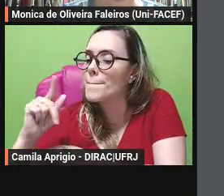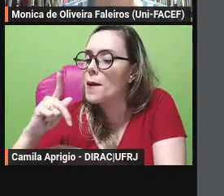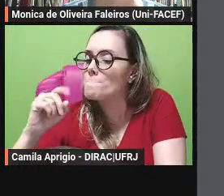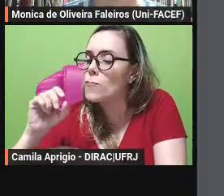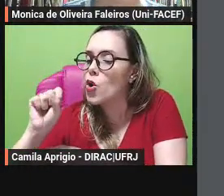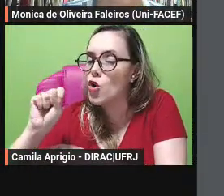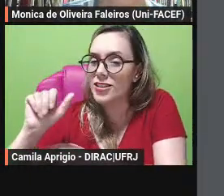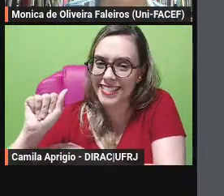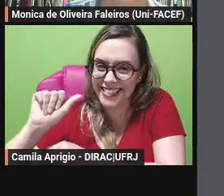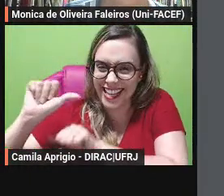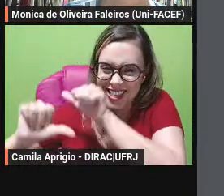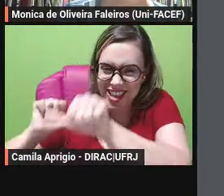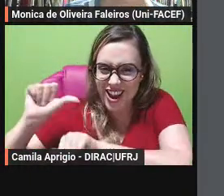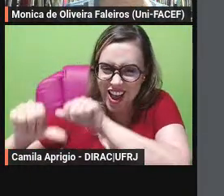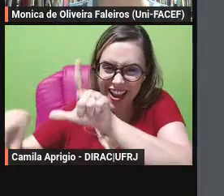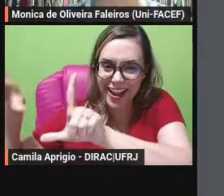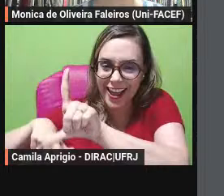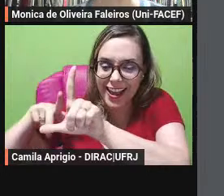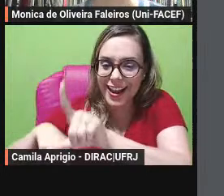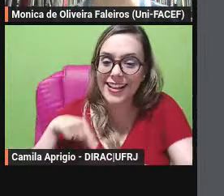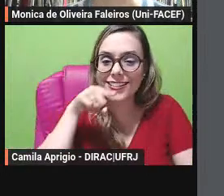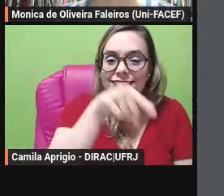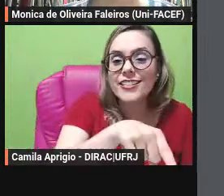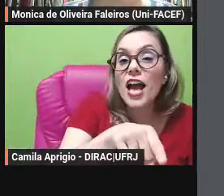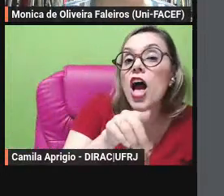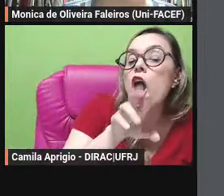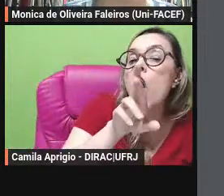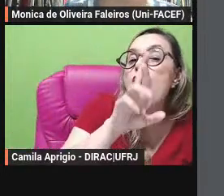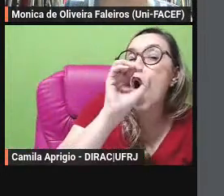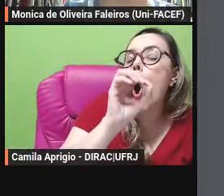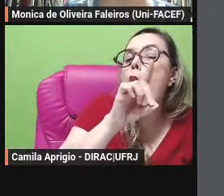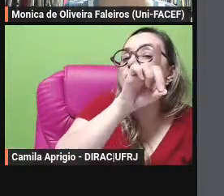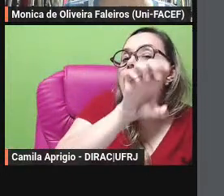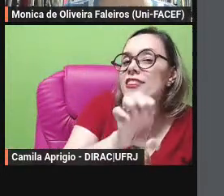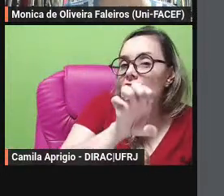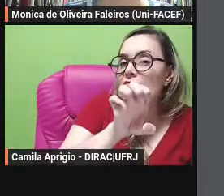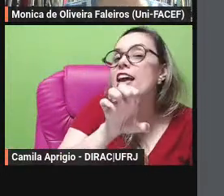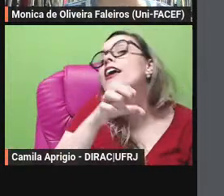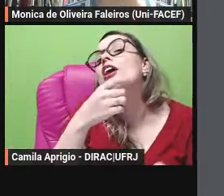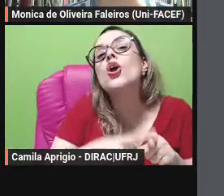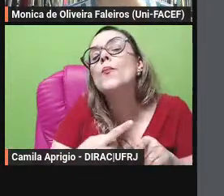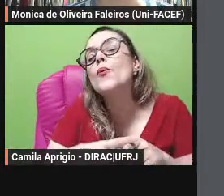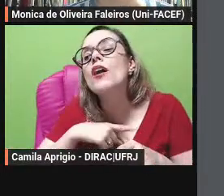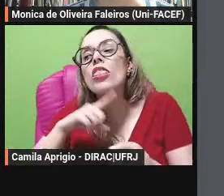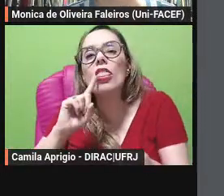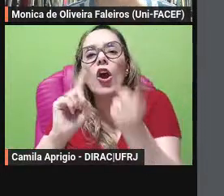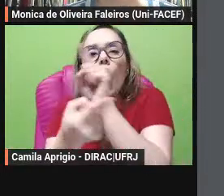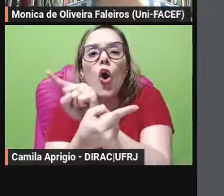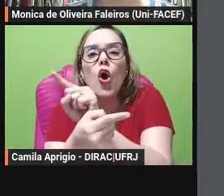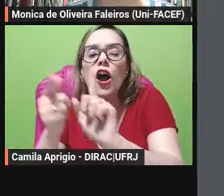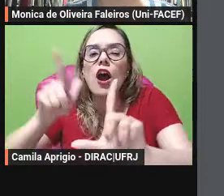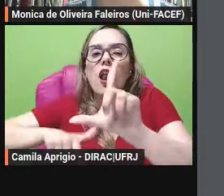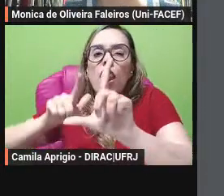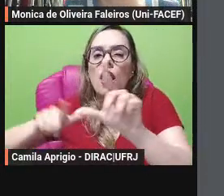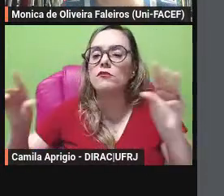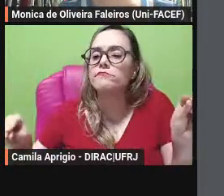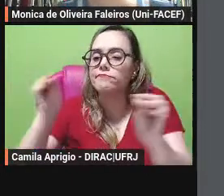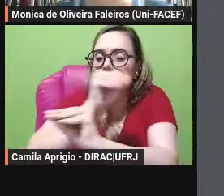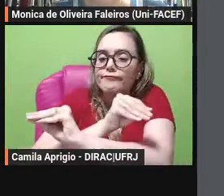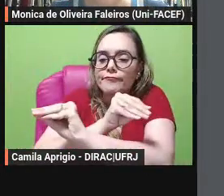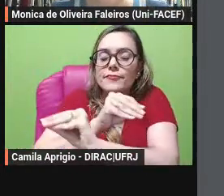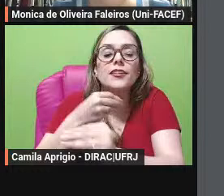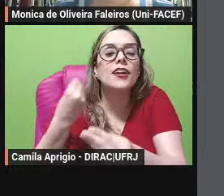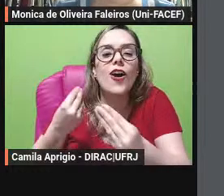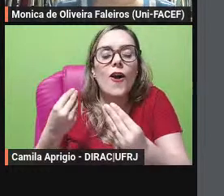no tempo em que os animais falavam refundando então o universo fabuloso maravilhoso este que de